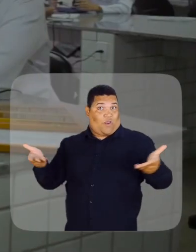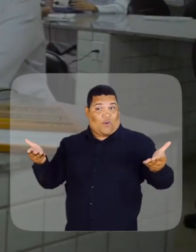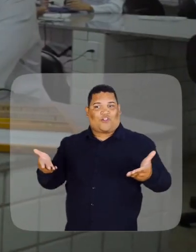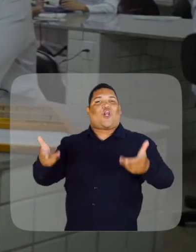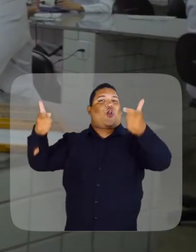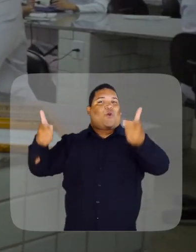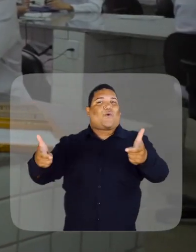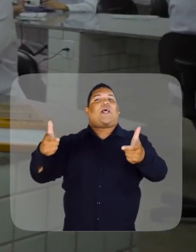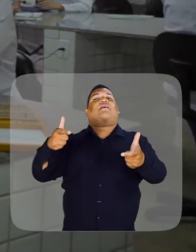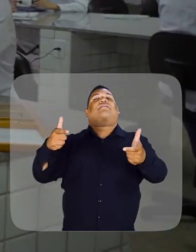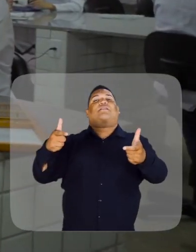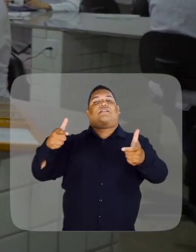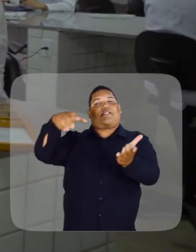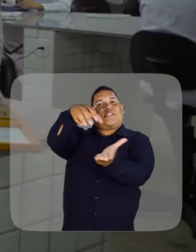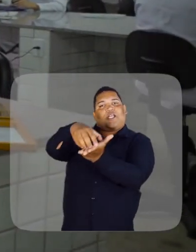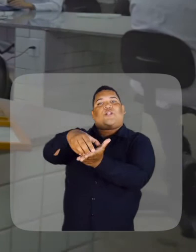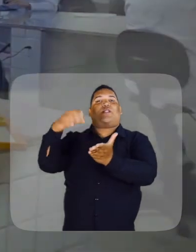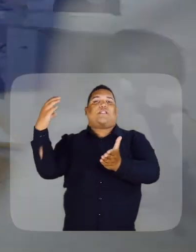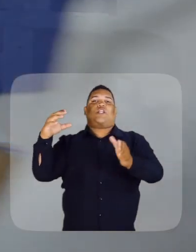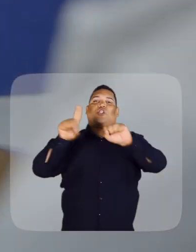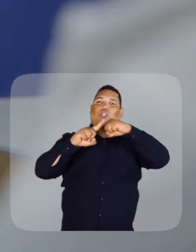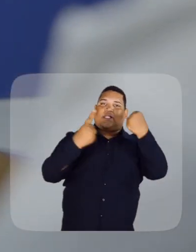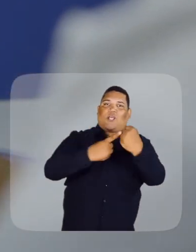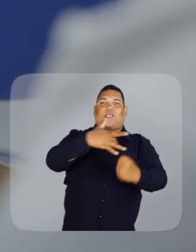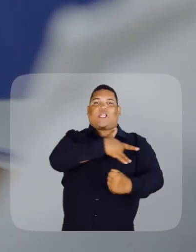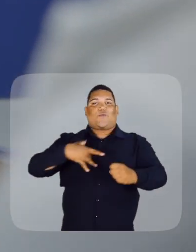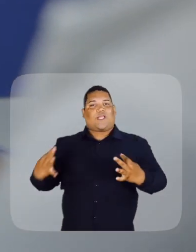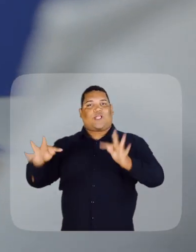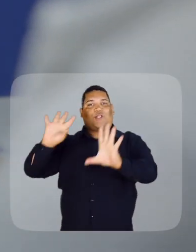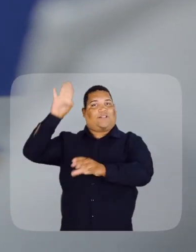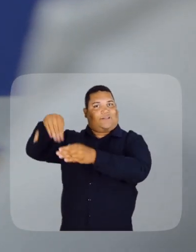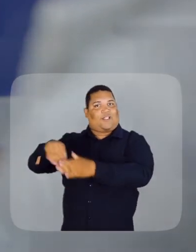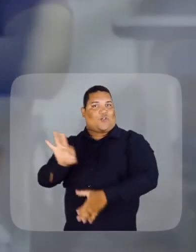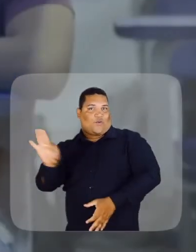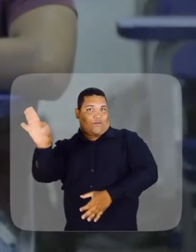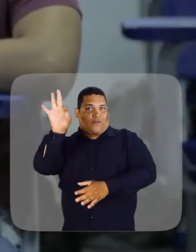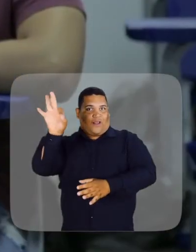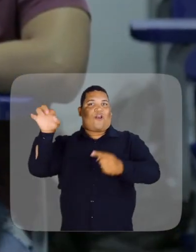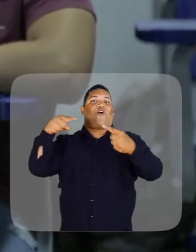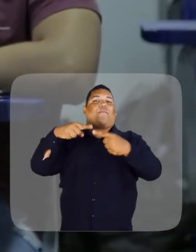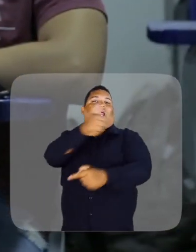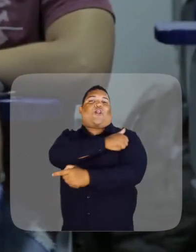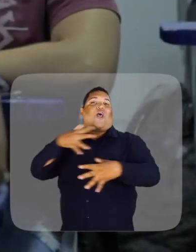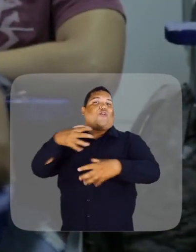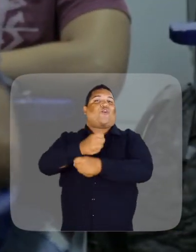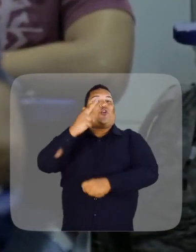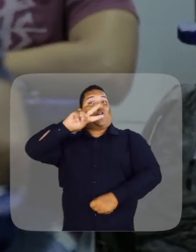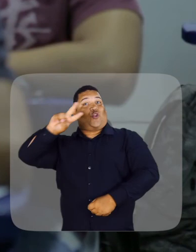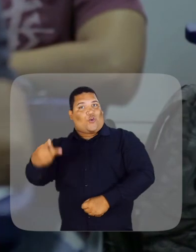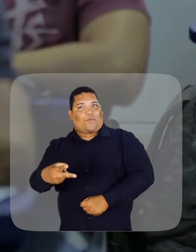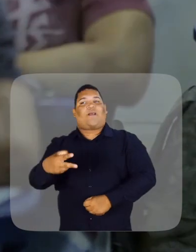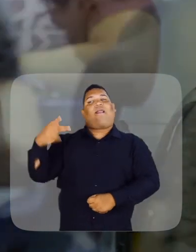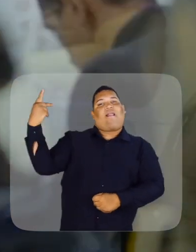Hoje, o Centro de Ciências Sociais, Saúde e Tecnologia da UFMA conta com mais de 2 mil alunos